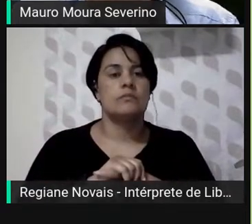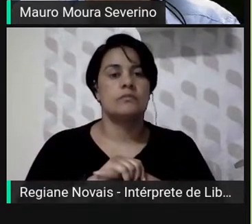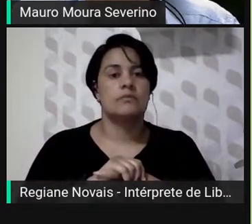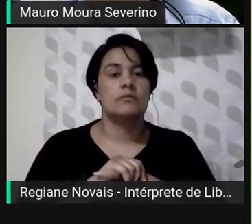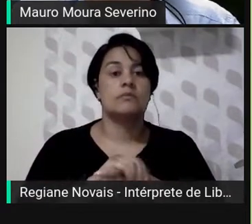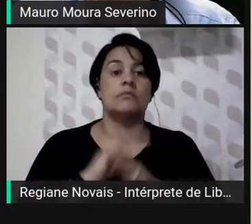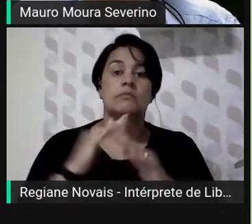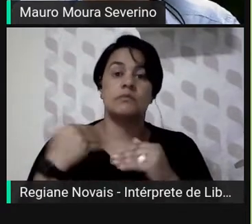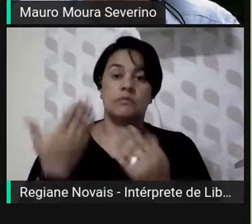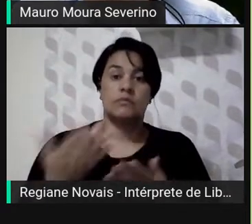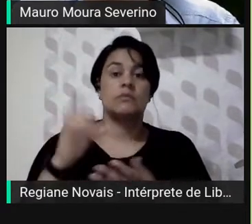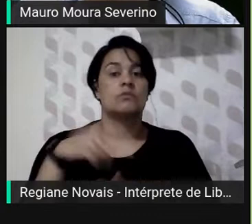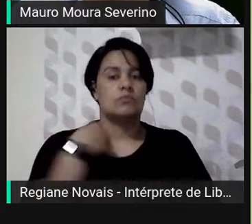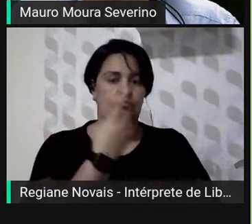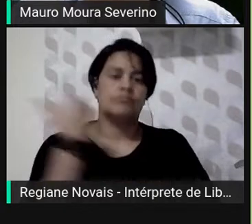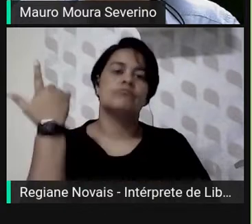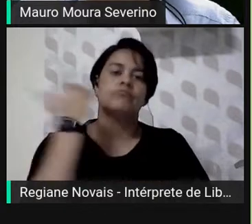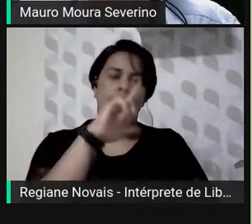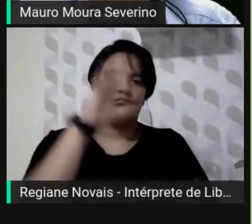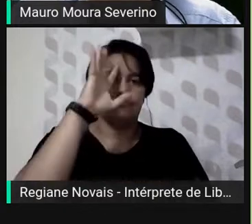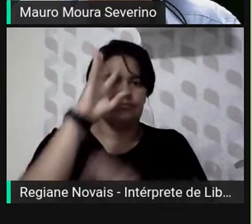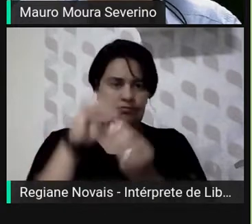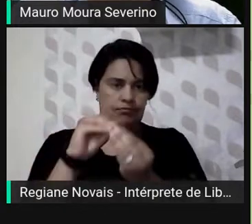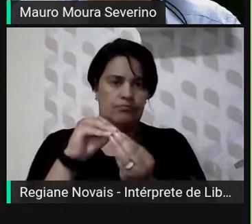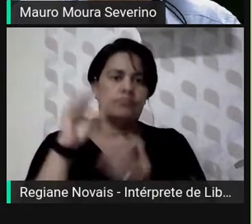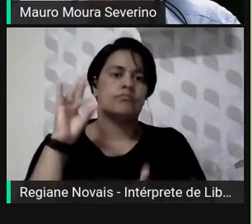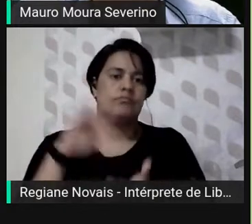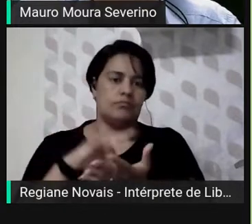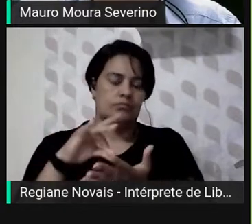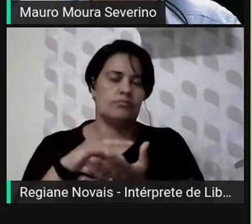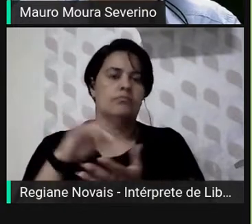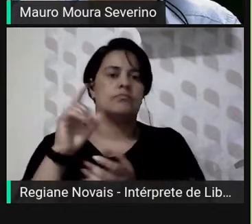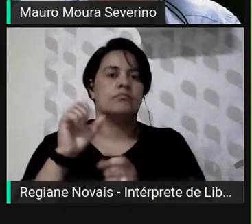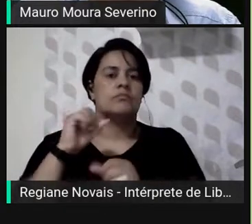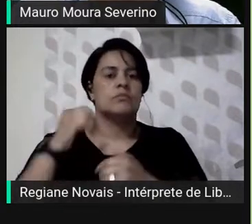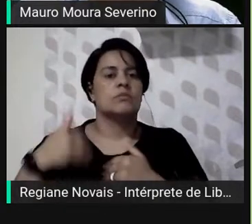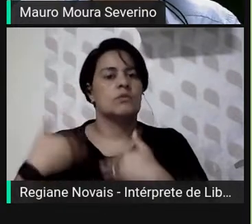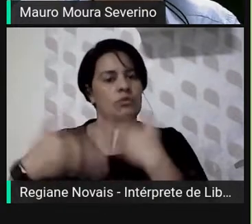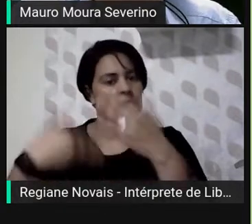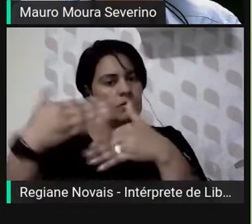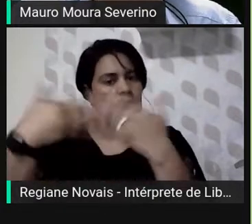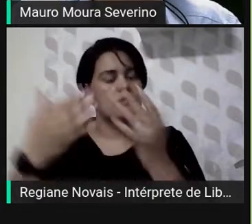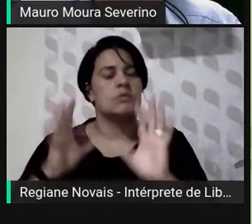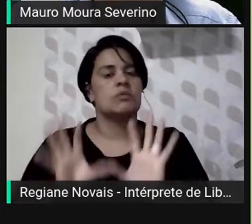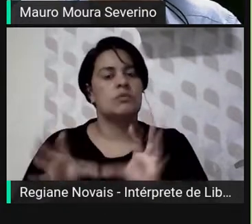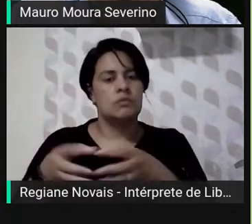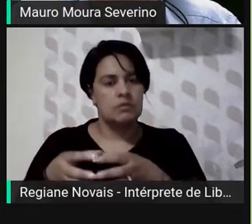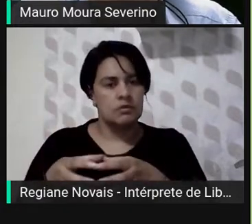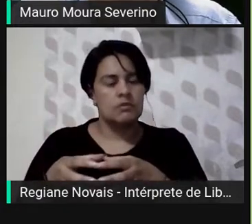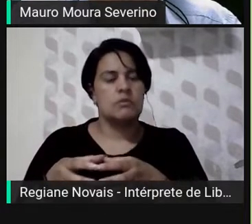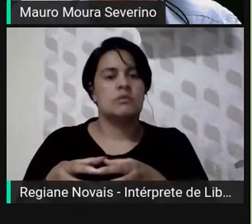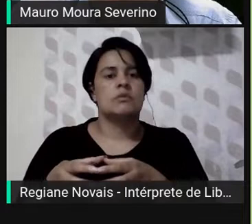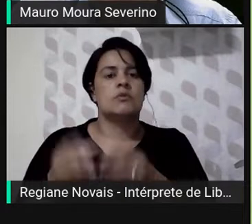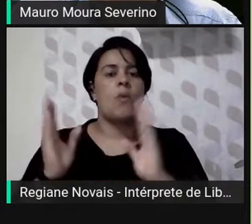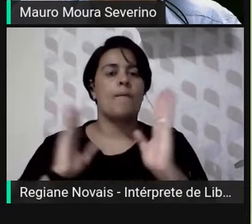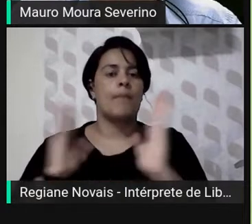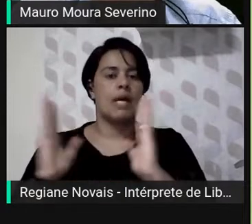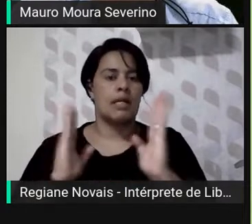Assim, nós teríamos o resultado global aqui do desempenho da equipe no período determinado.